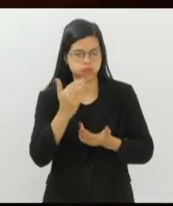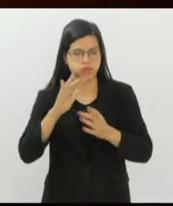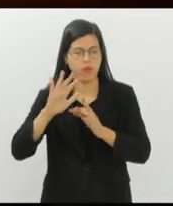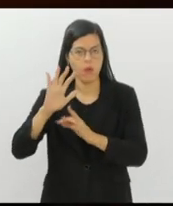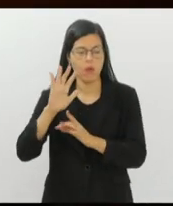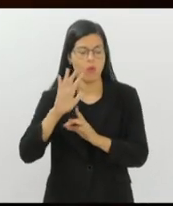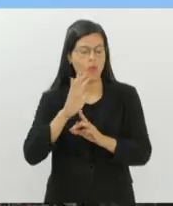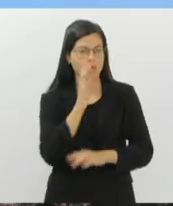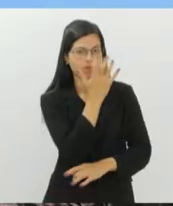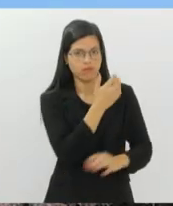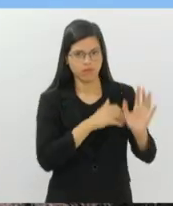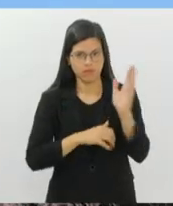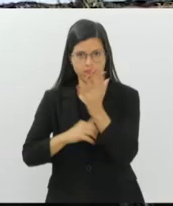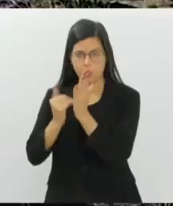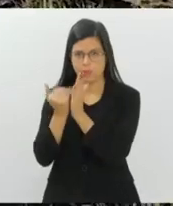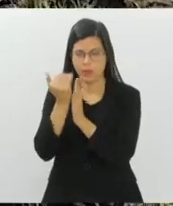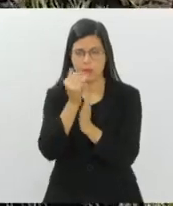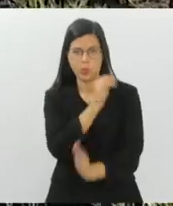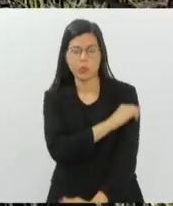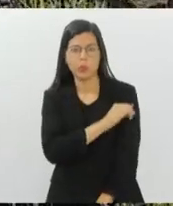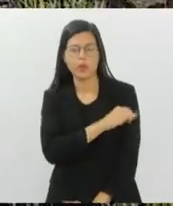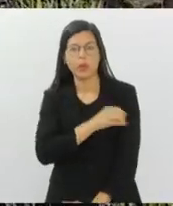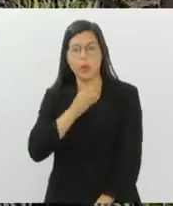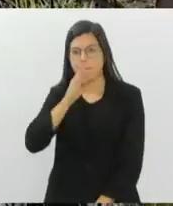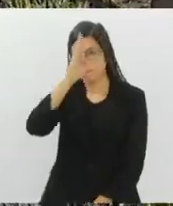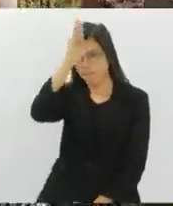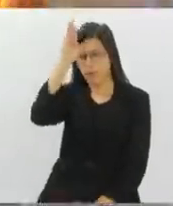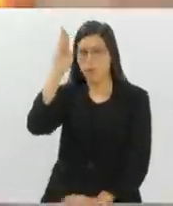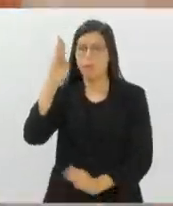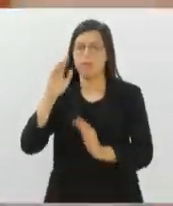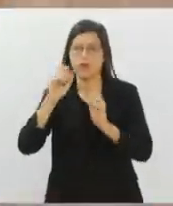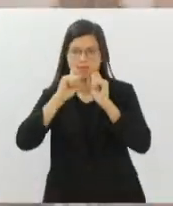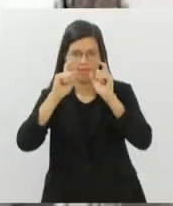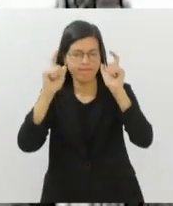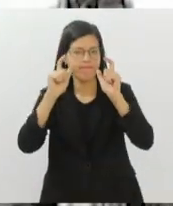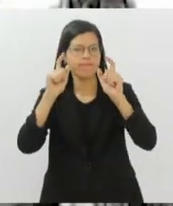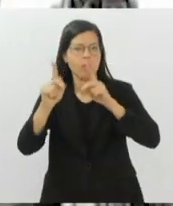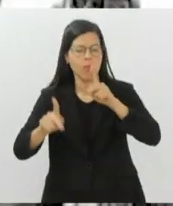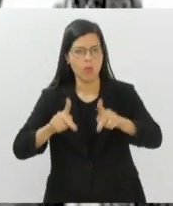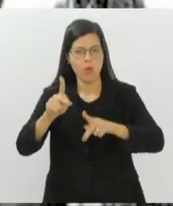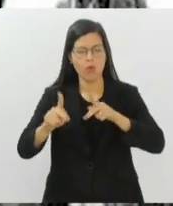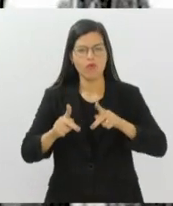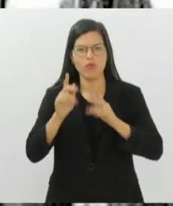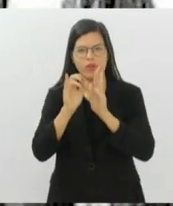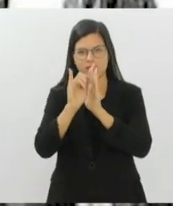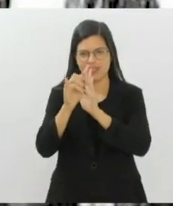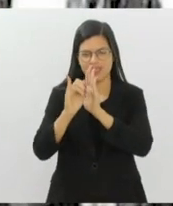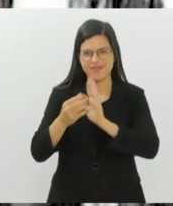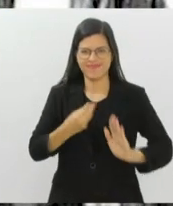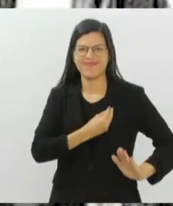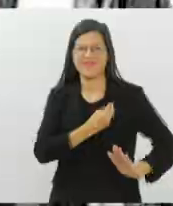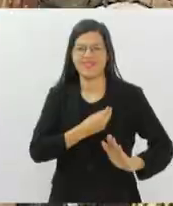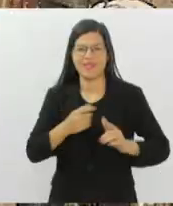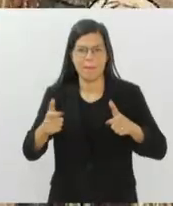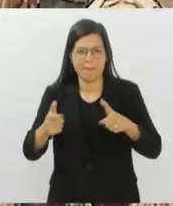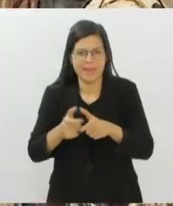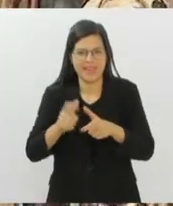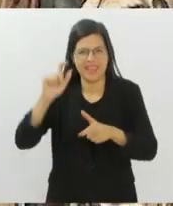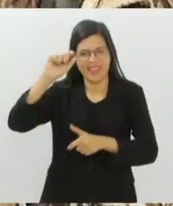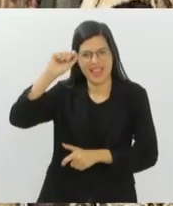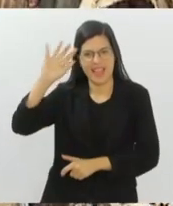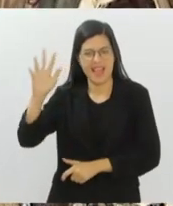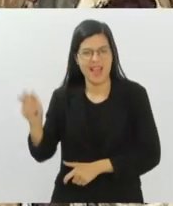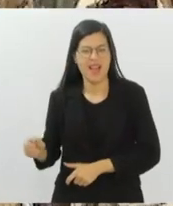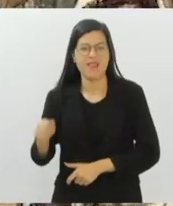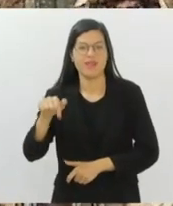aumentam no rio e corpo de bombeiros faz alerta à população. Edital Viva Pequena África vai fortalecer a identidade